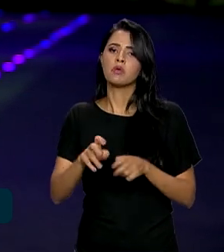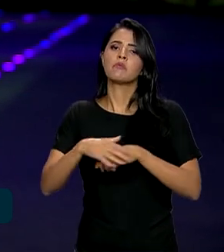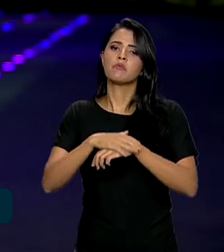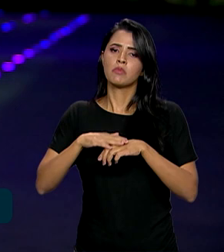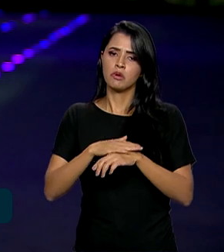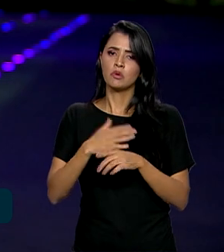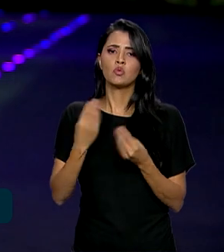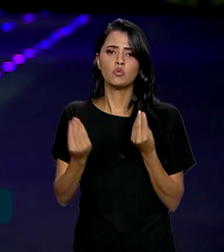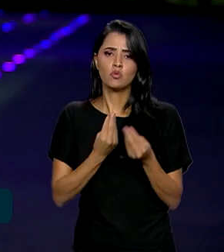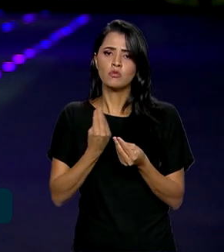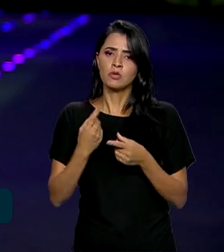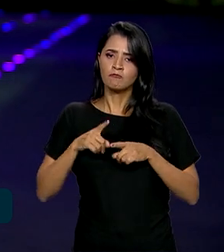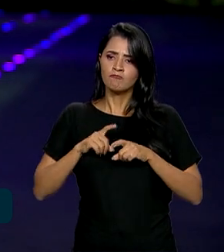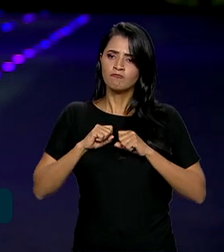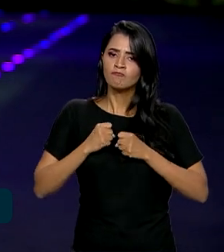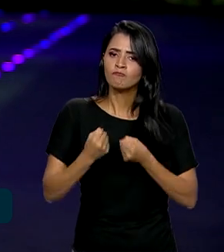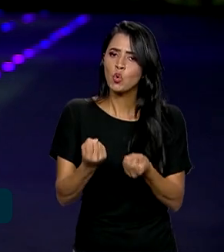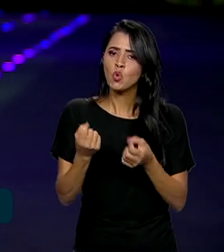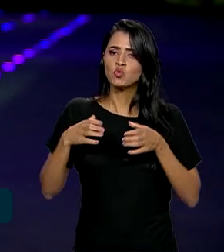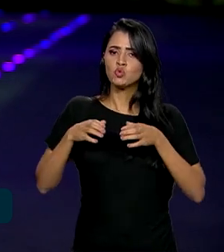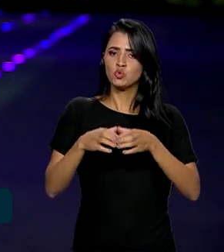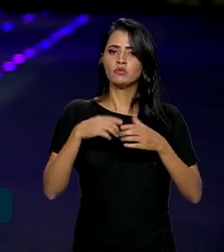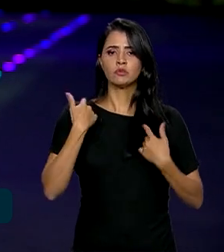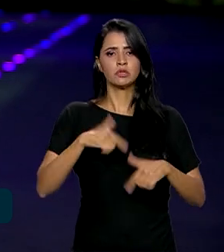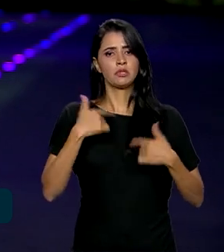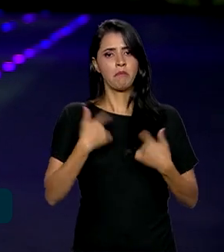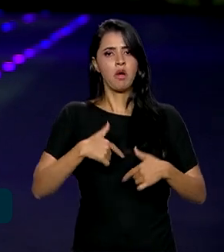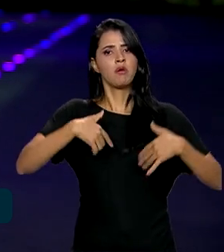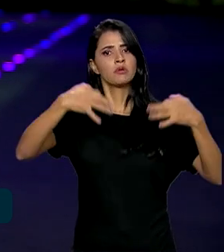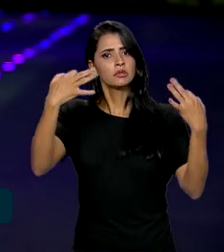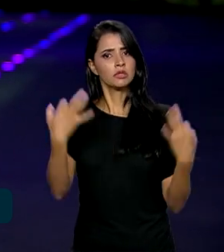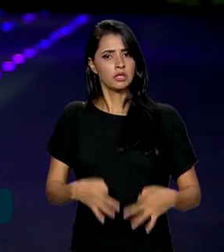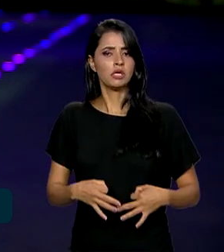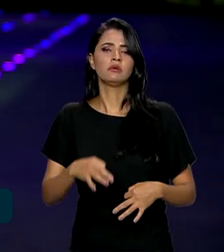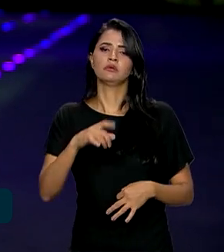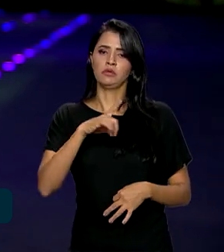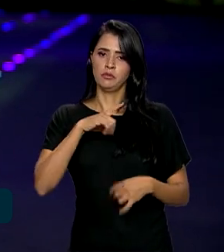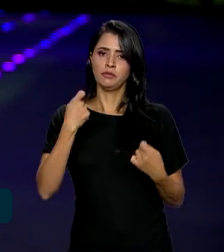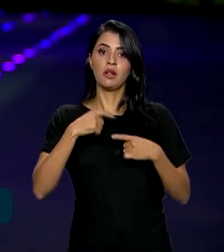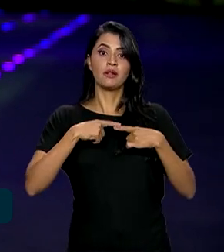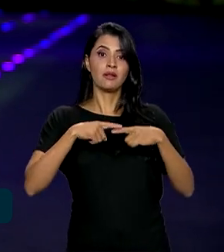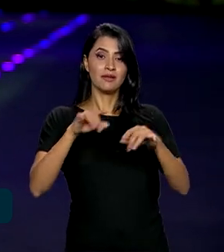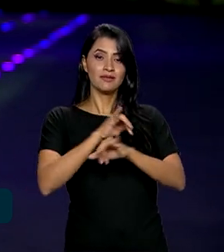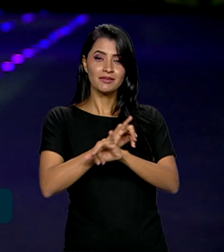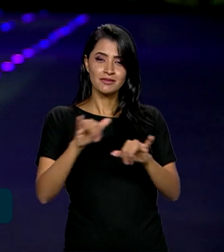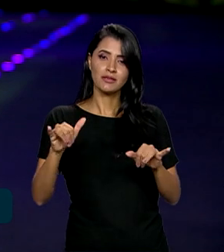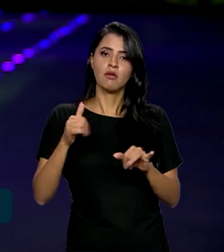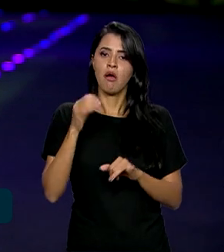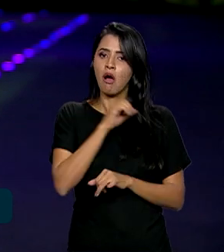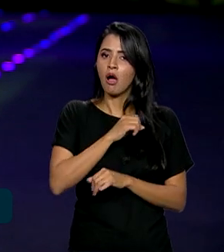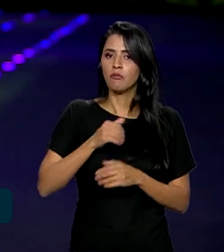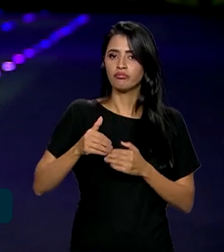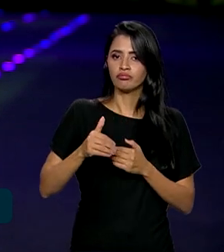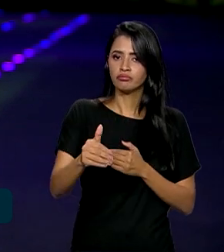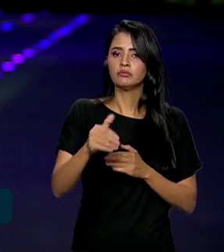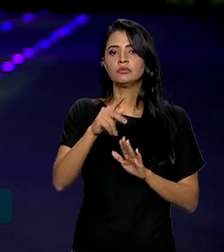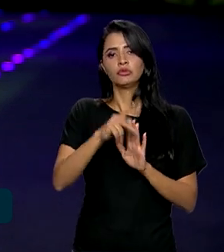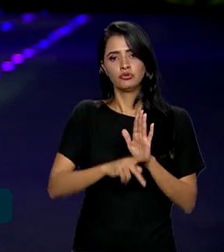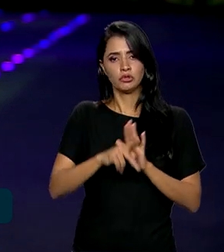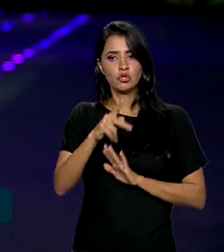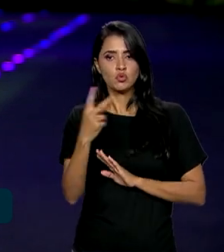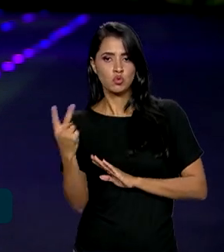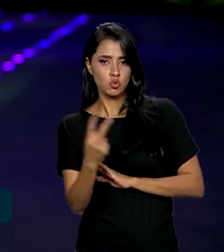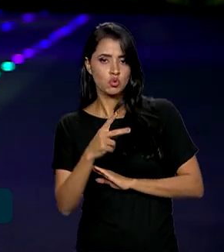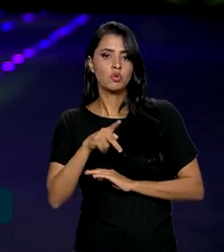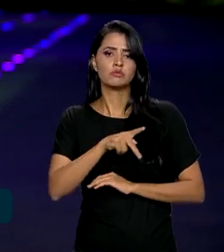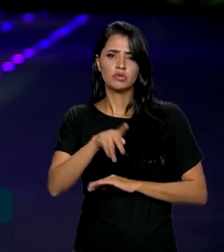conjunta pelo chamado Trabalho Decente, que deve ser lançado em breve. Os dois presidentes,